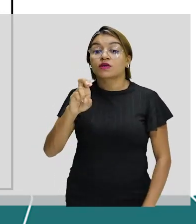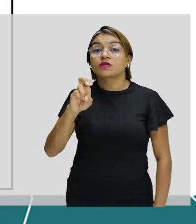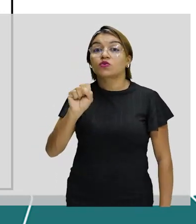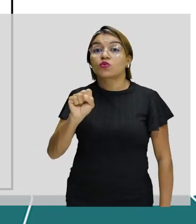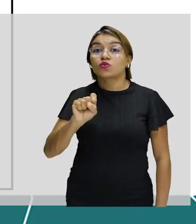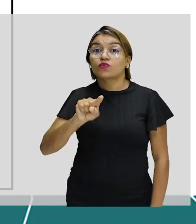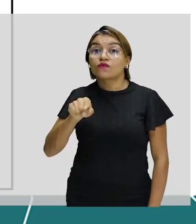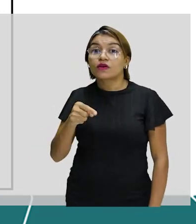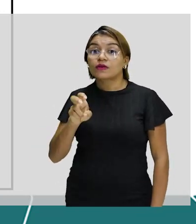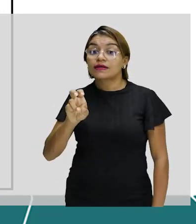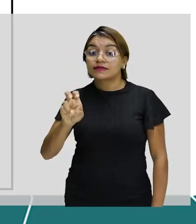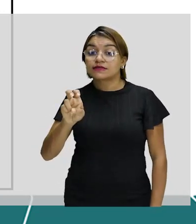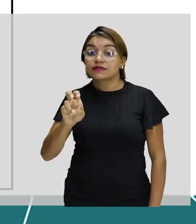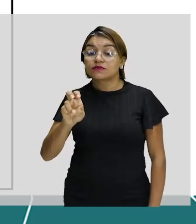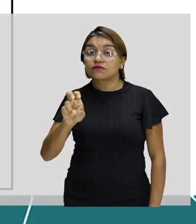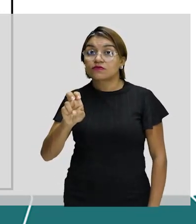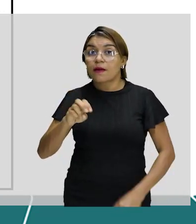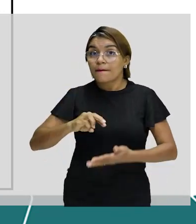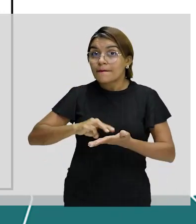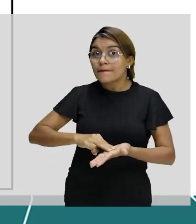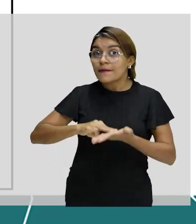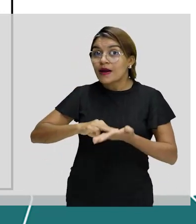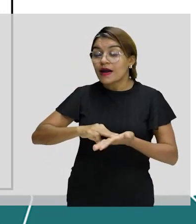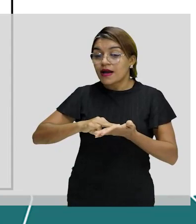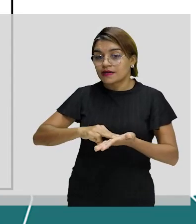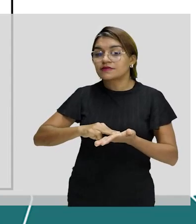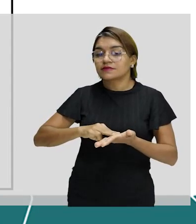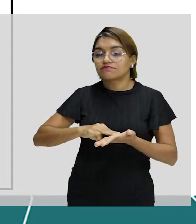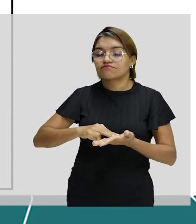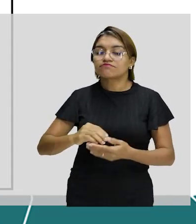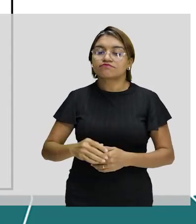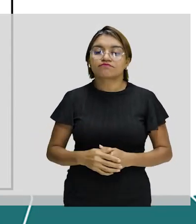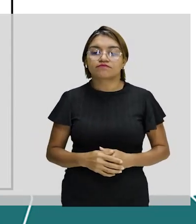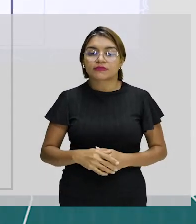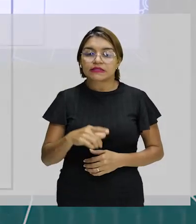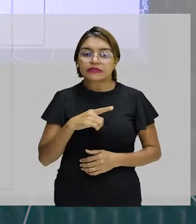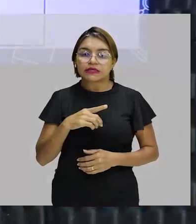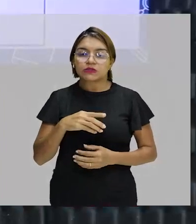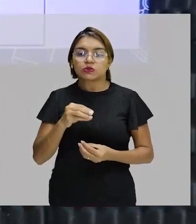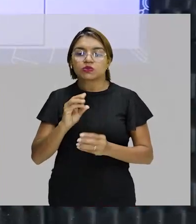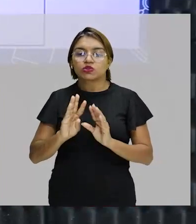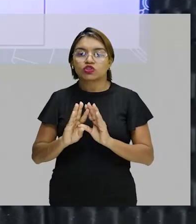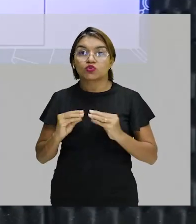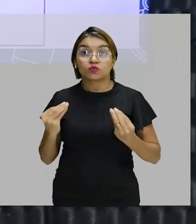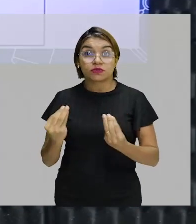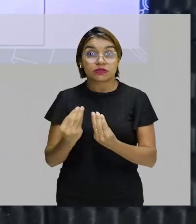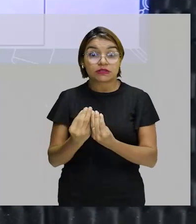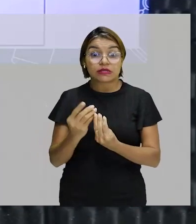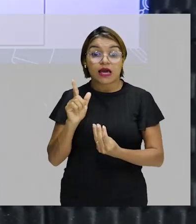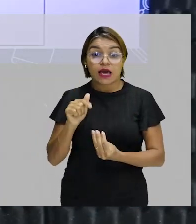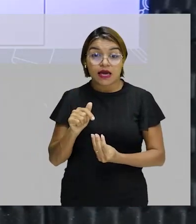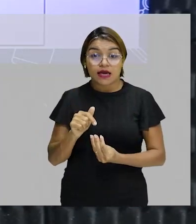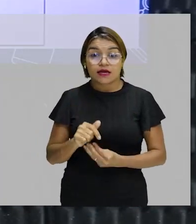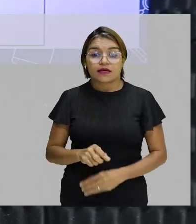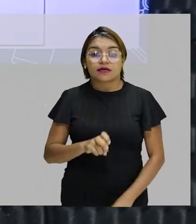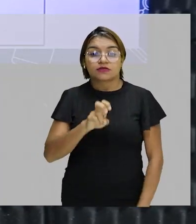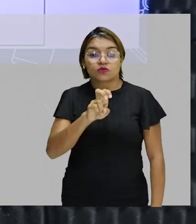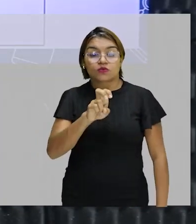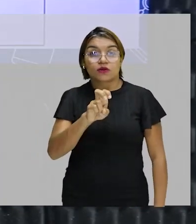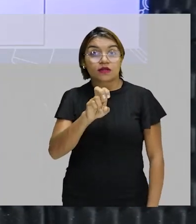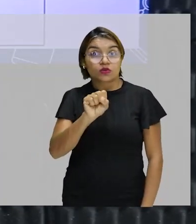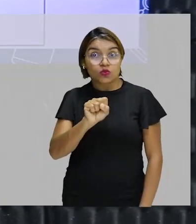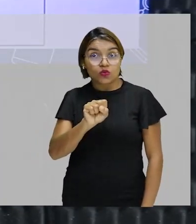atômica, a massa fórmula dessa substância, que equivale a 58,5